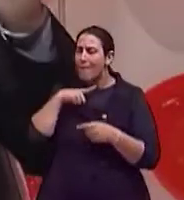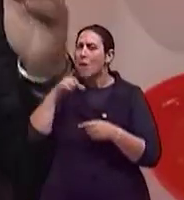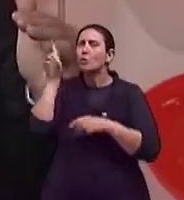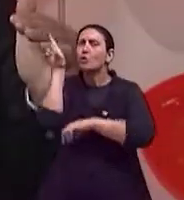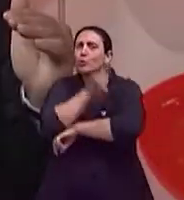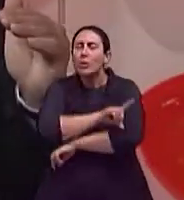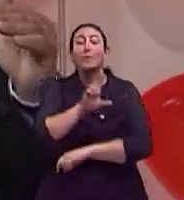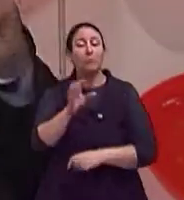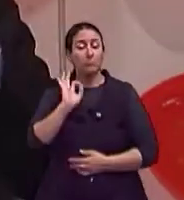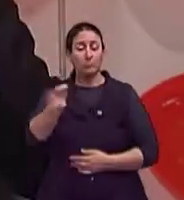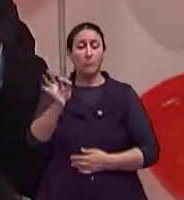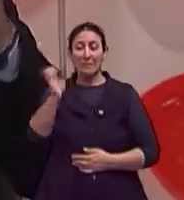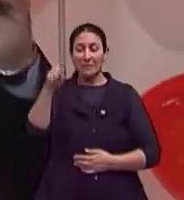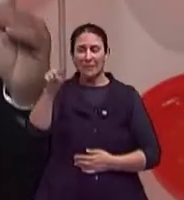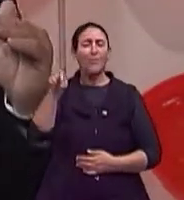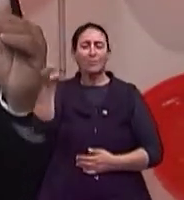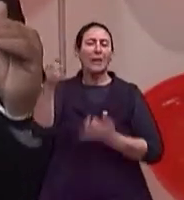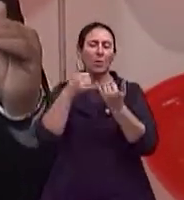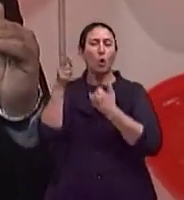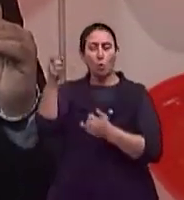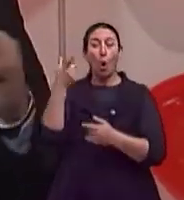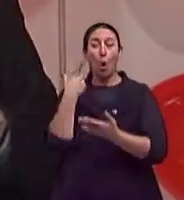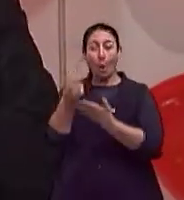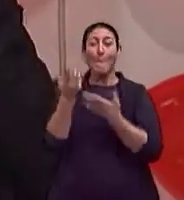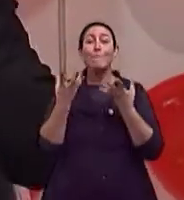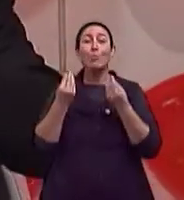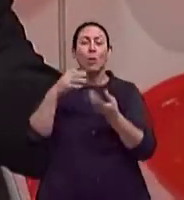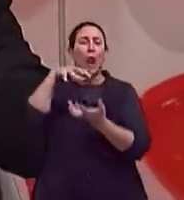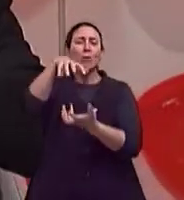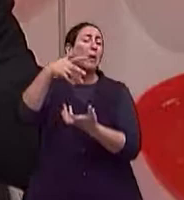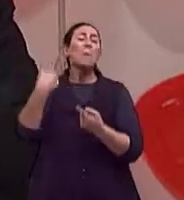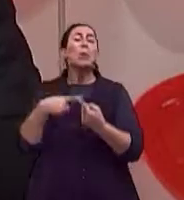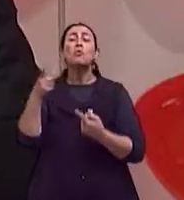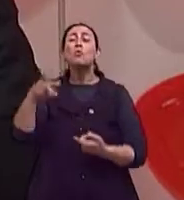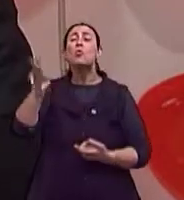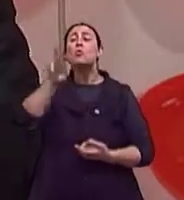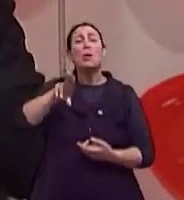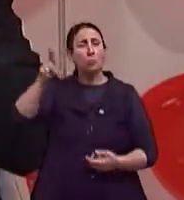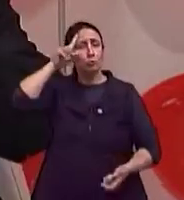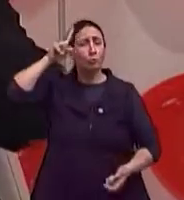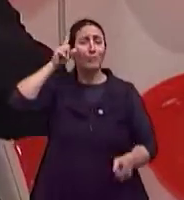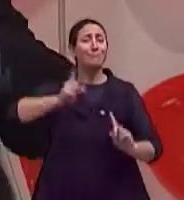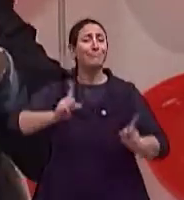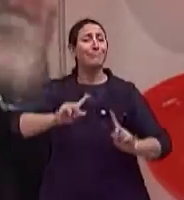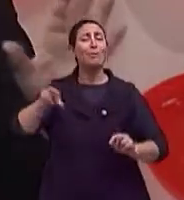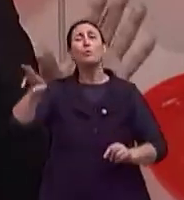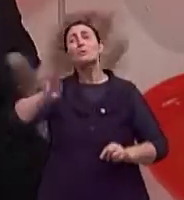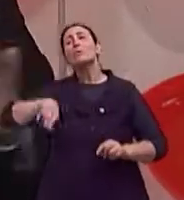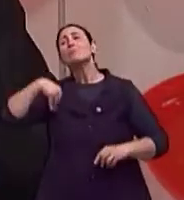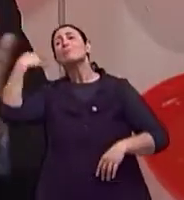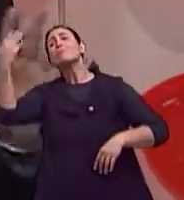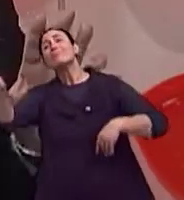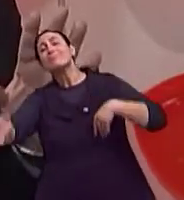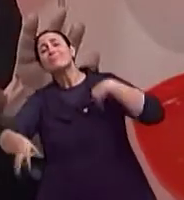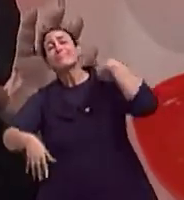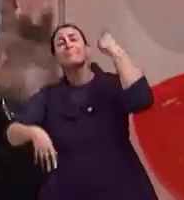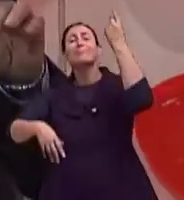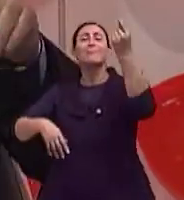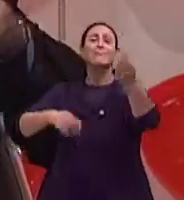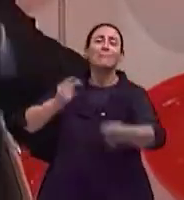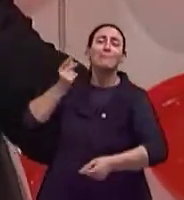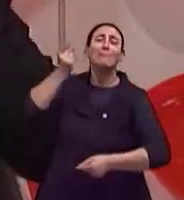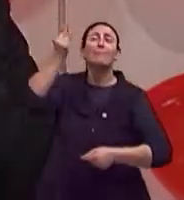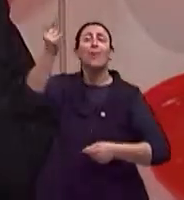a quantidade, se tu compras uma quantidade muito grande que tu não vai usar no dia a dia, a médio prazo esse produto vai sair da